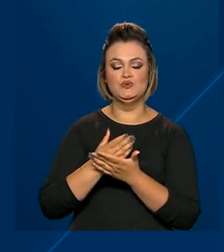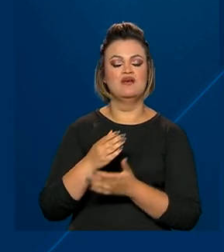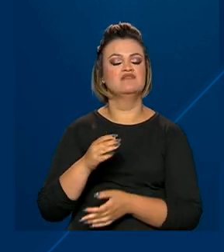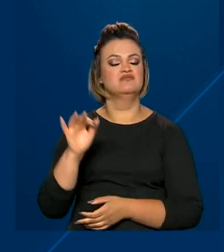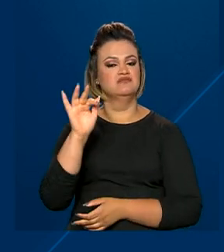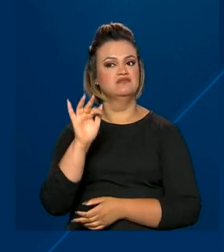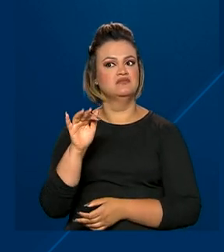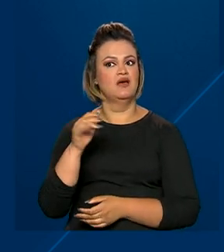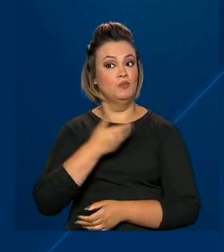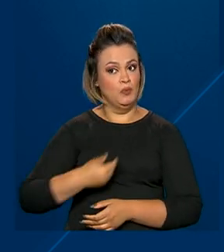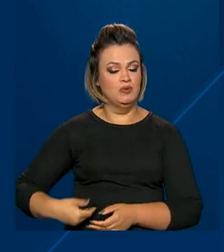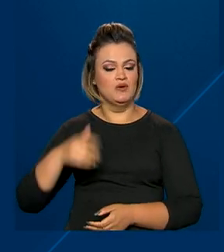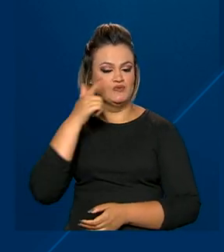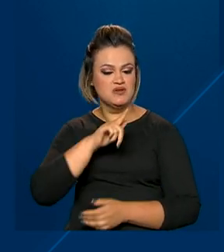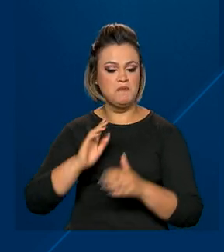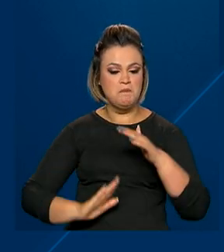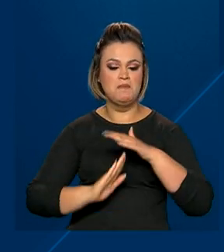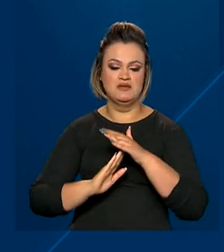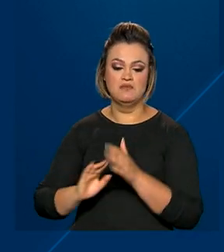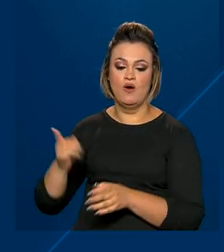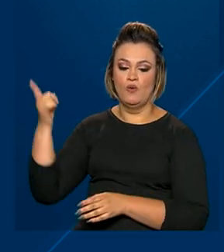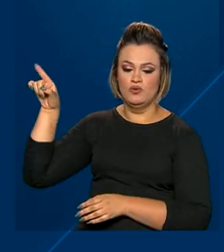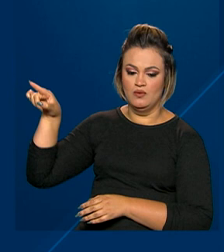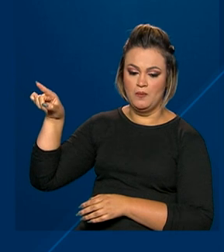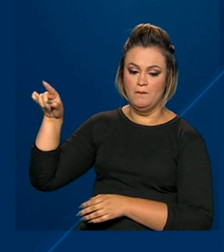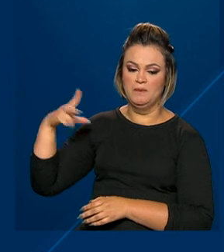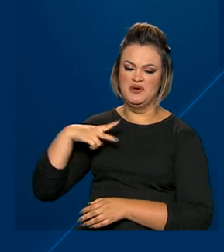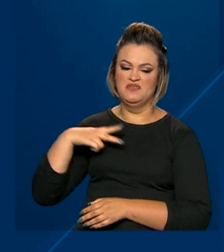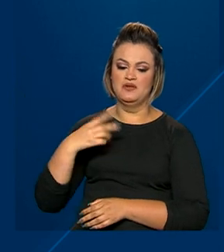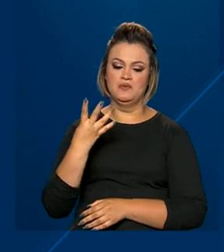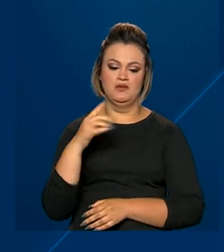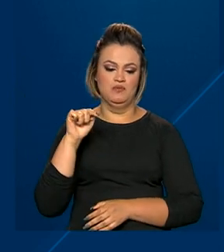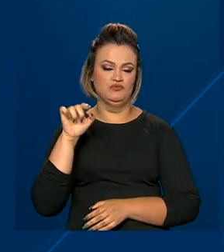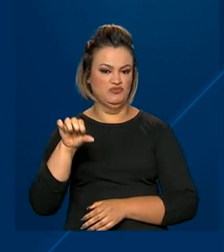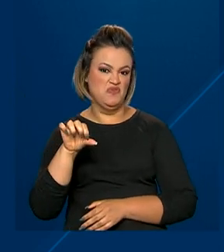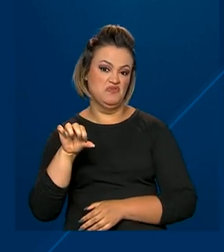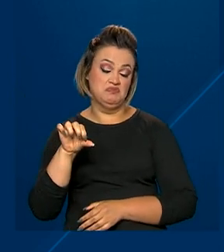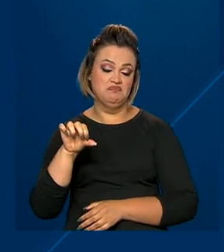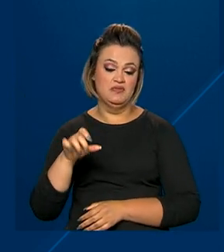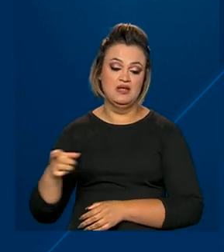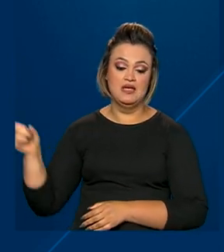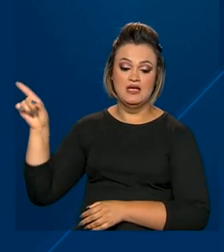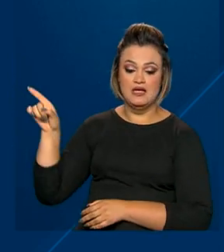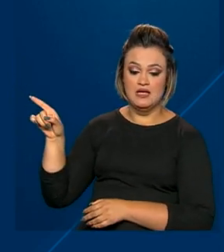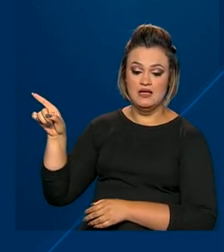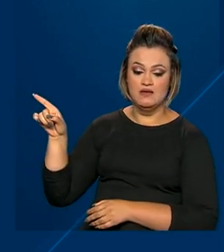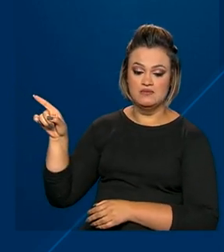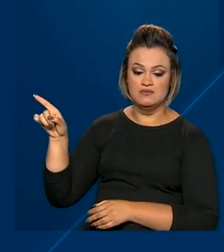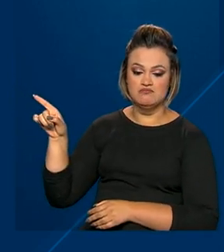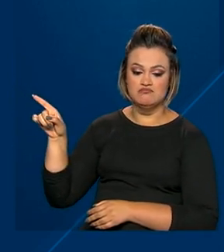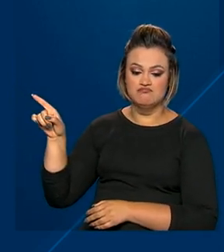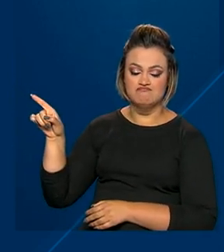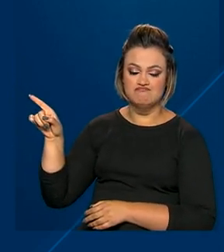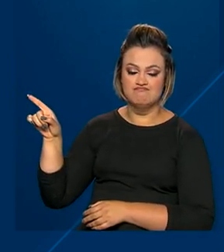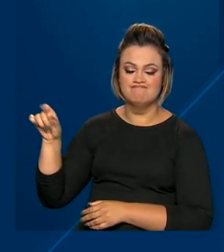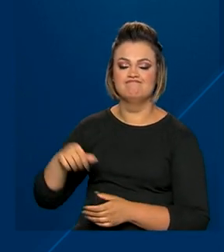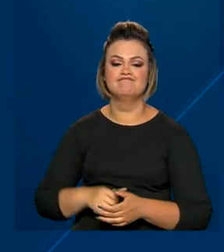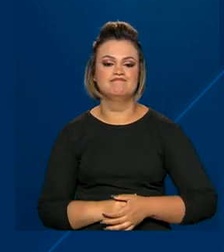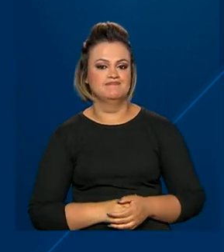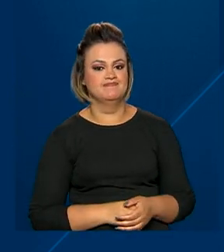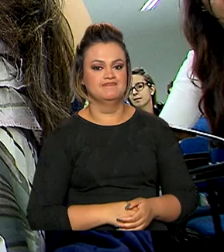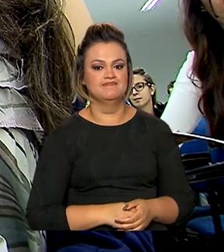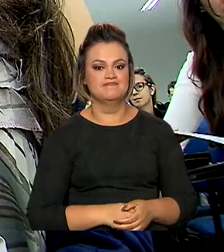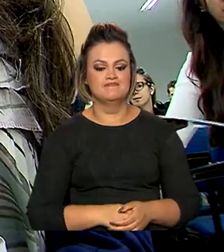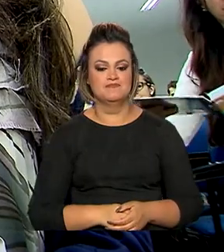% conseguiram a nota máxima, enquanto 1,5% das faculdades com fins lucrativos ficaram com nota